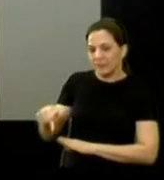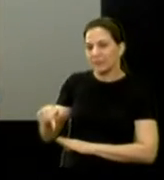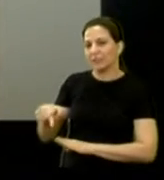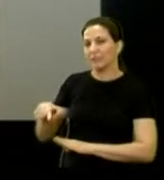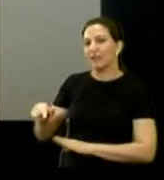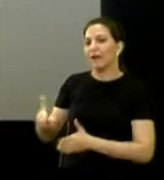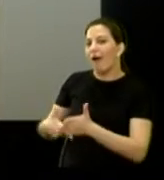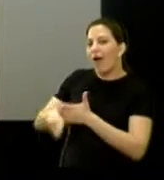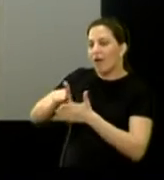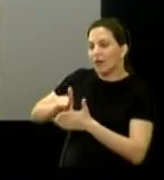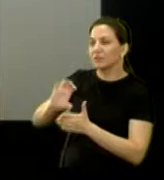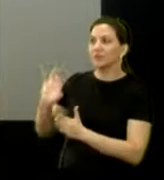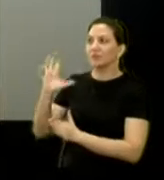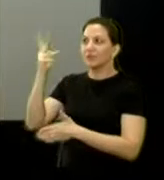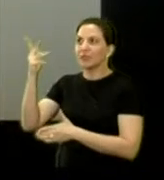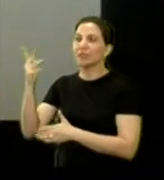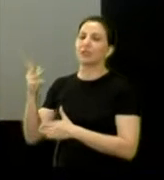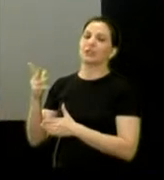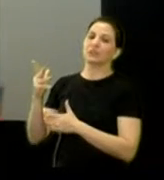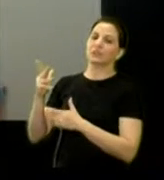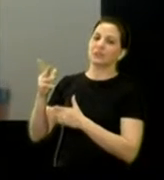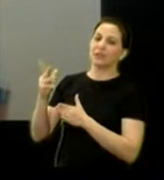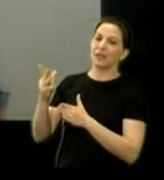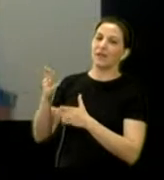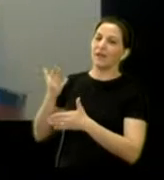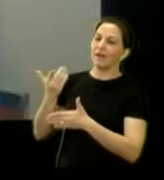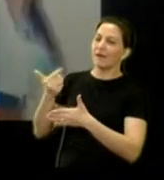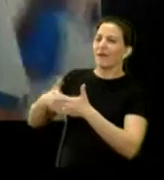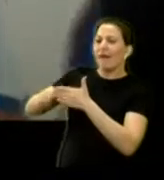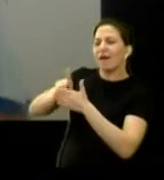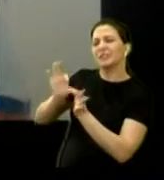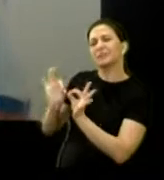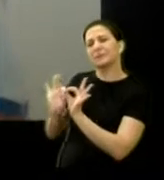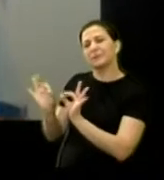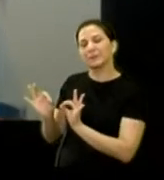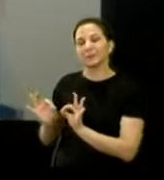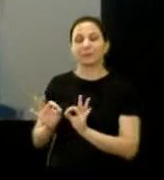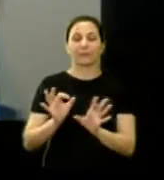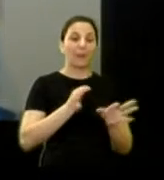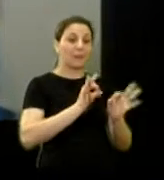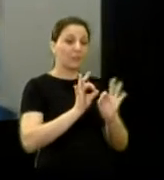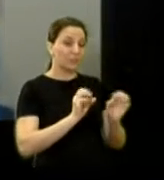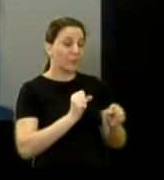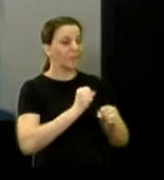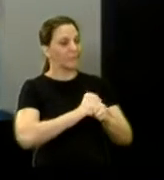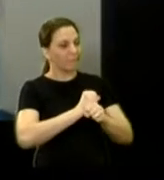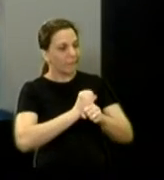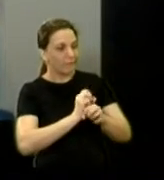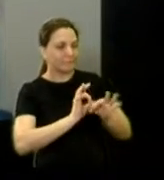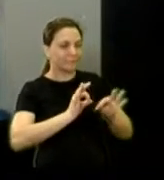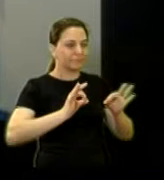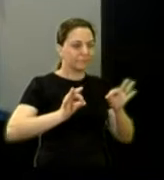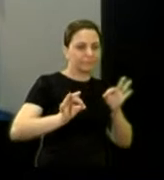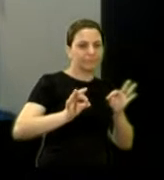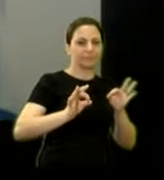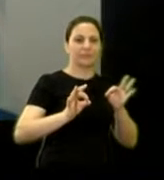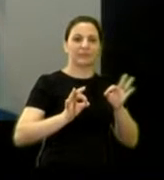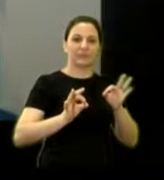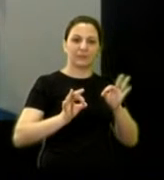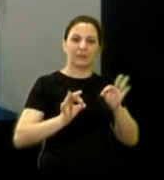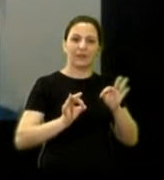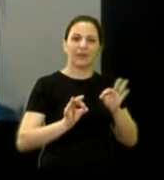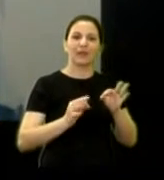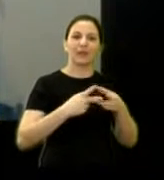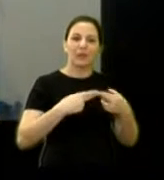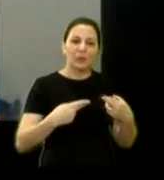mas antes do evento acontecer, muita coisa foi feita, né? É, o nosso planejamento é praticamente de um ano para o evento acontecer. Então, tem bastante